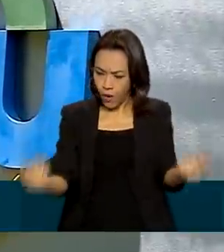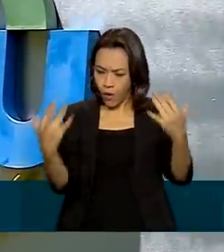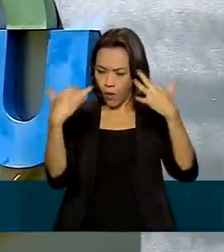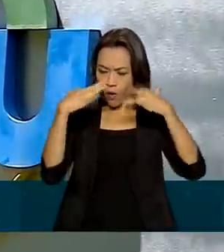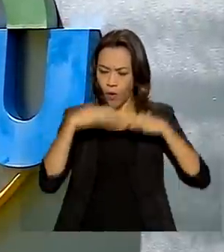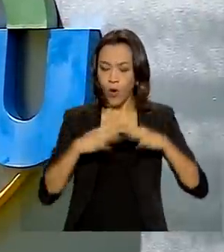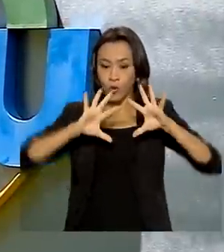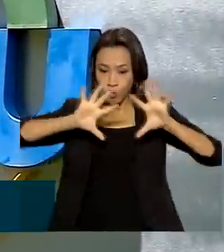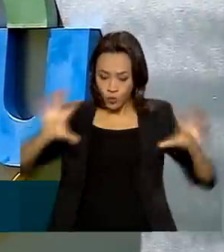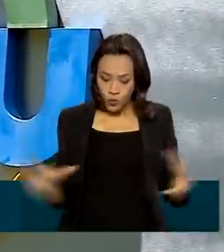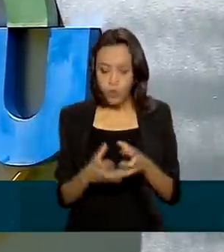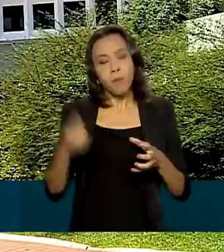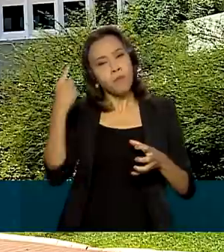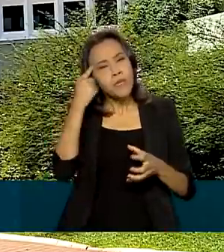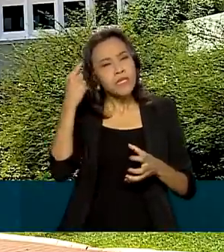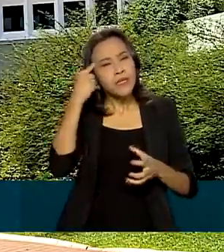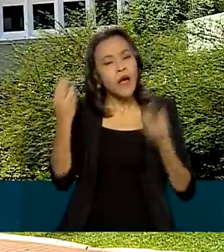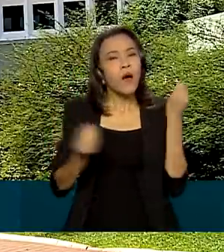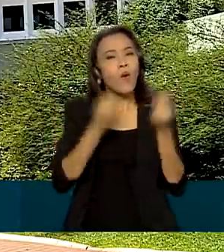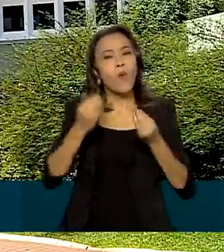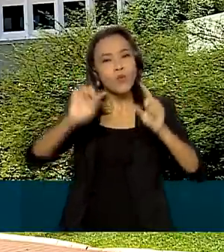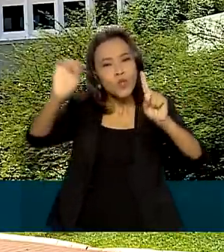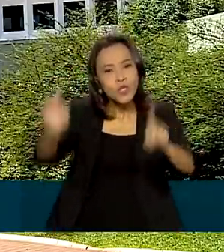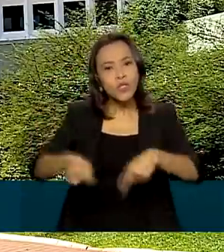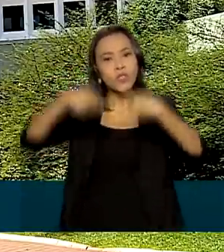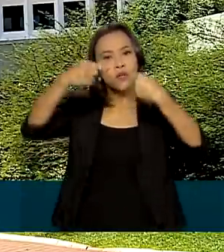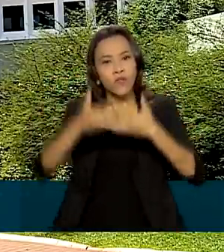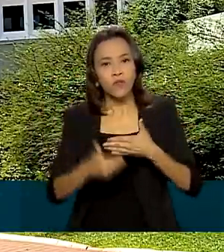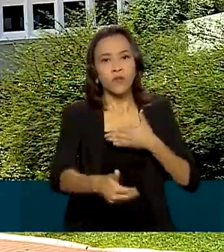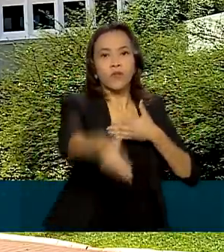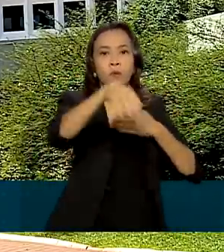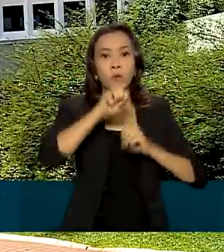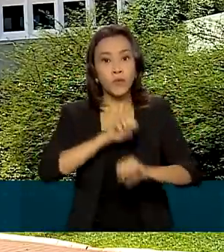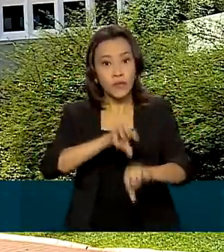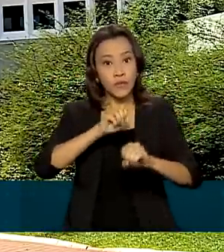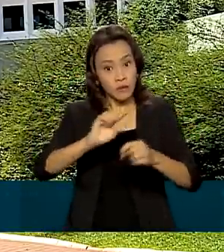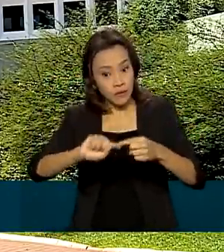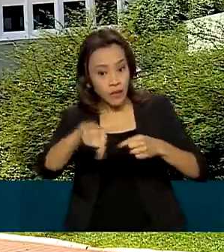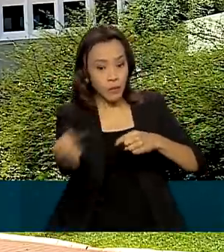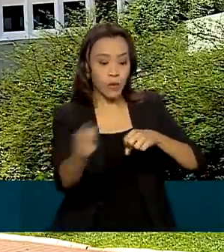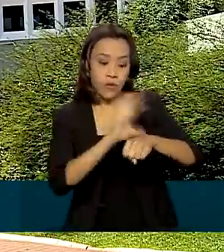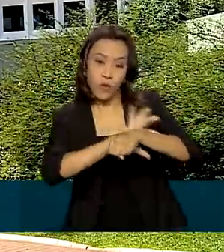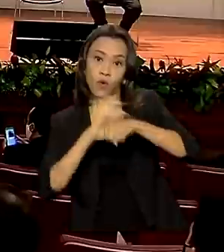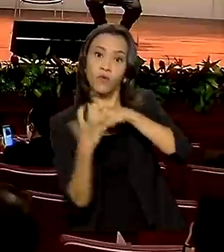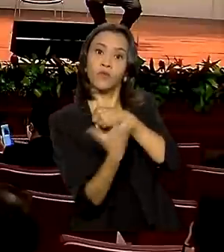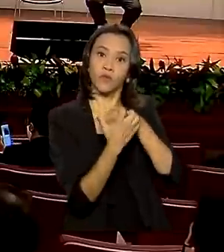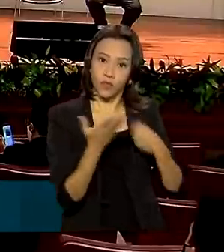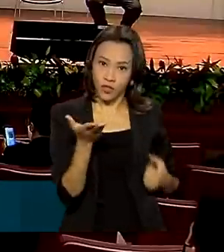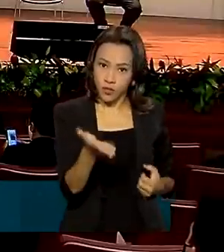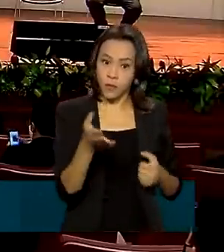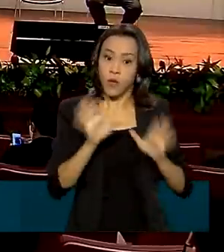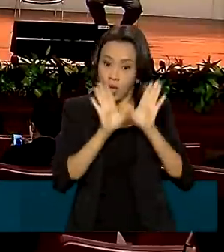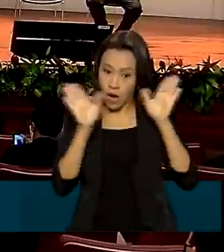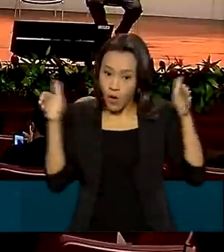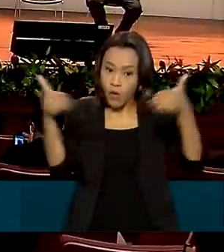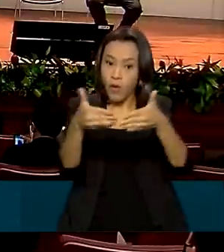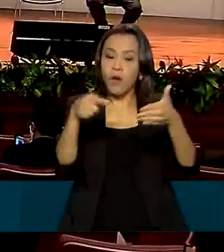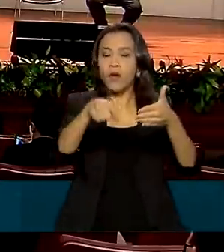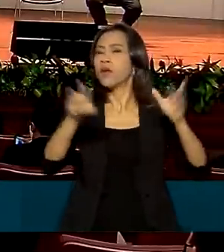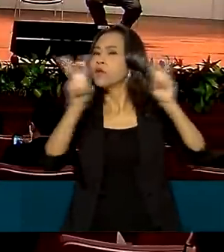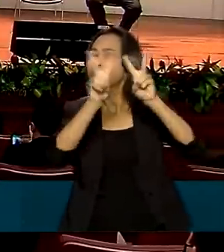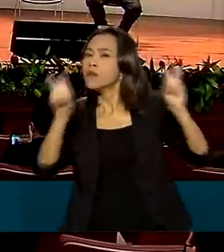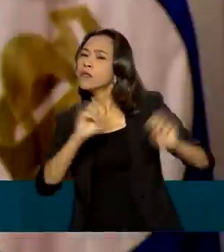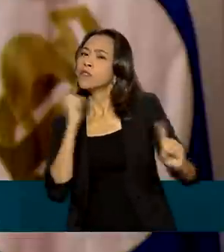pensarem juntos sobre os desafios e oportunidades para a educação no pós-Covid-19. O evento pretende